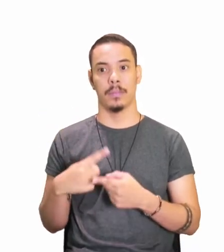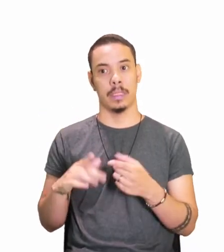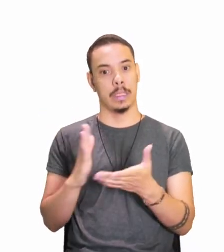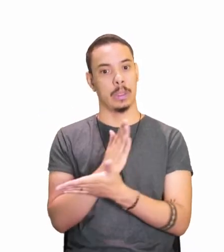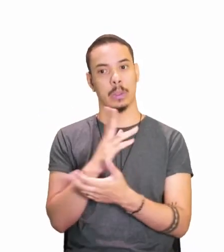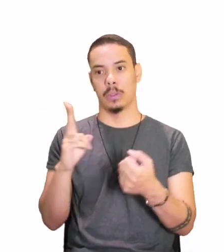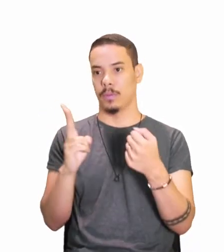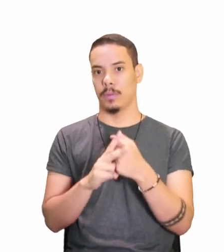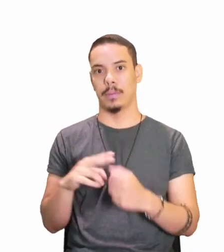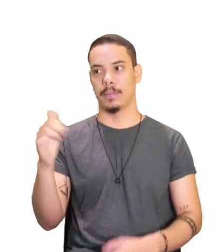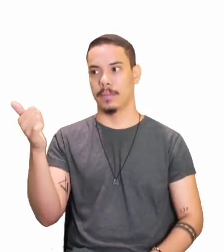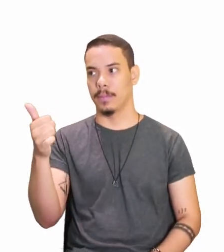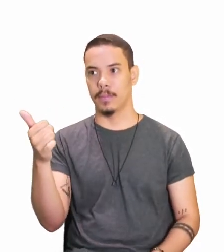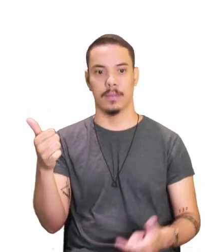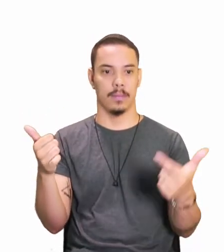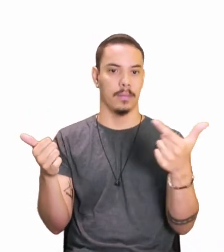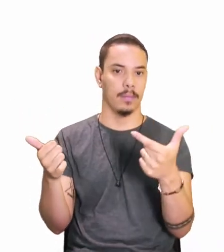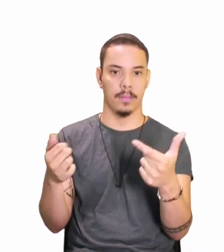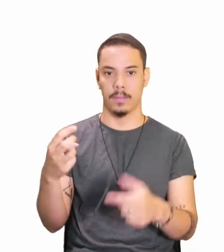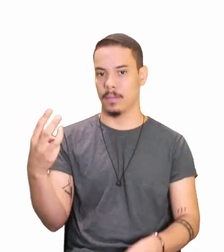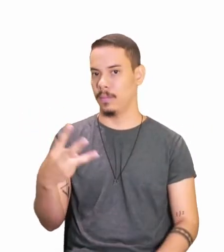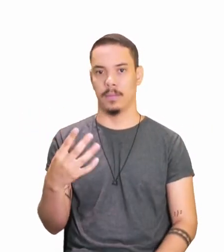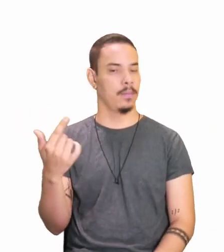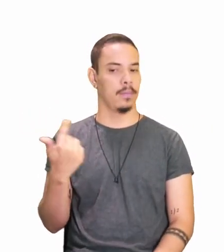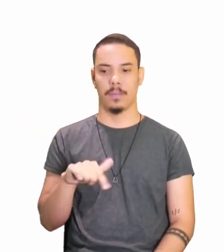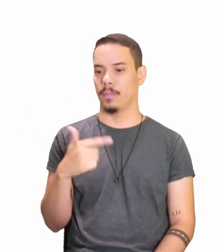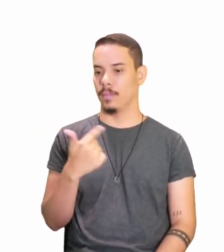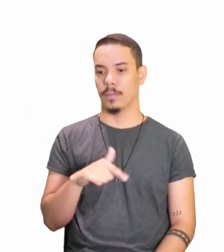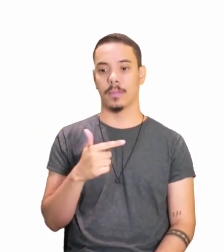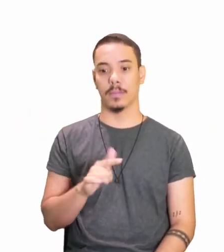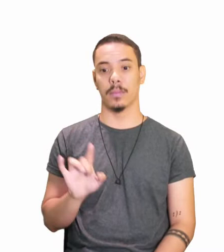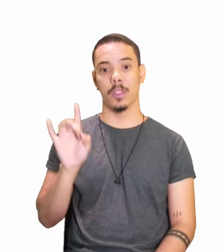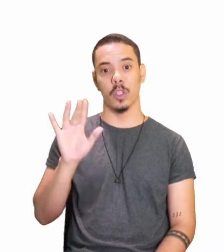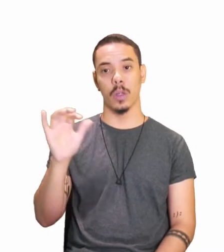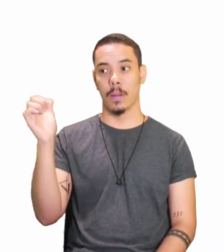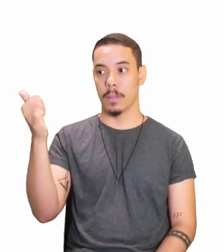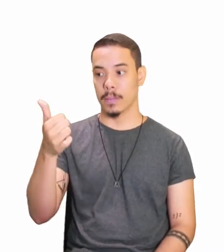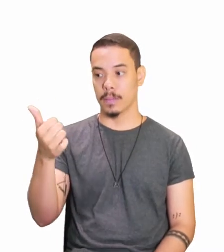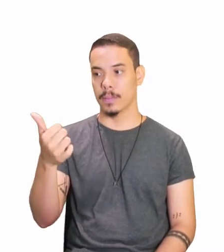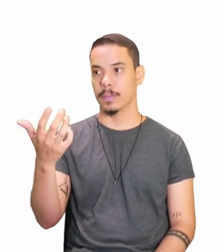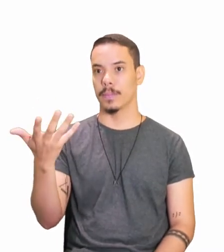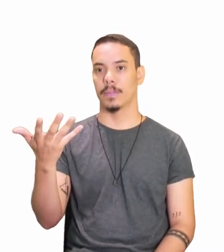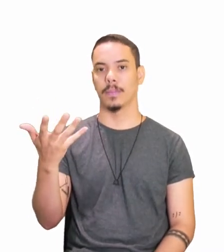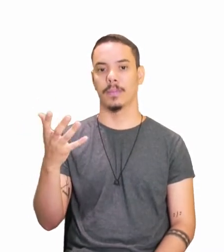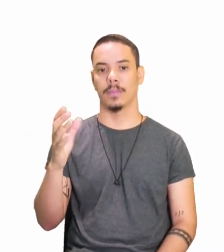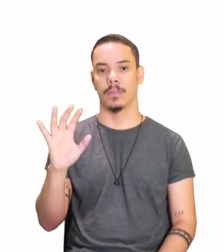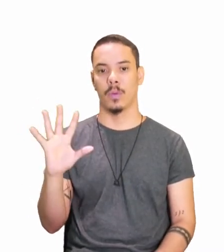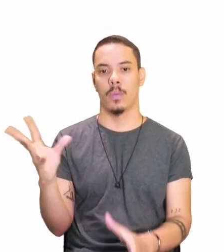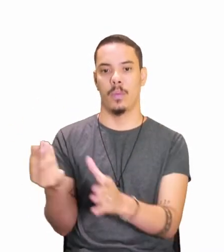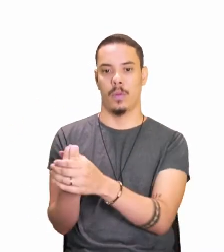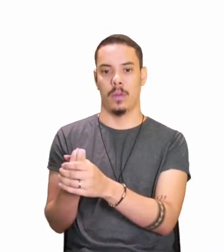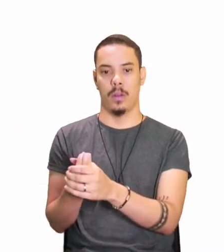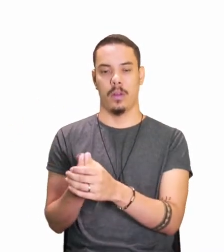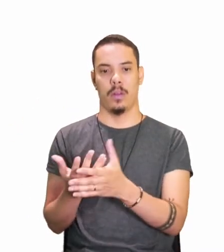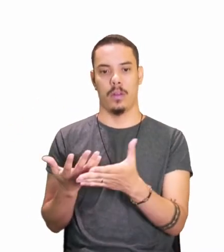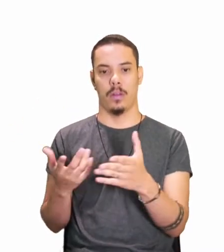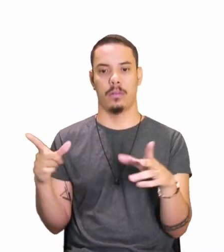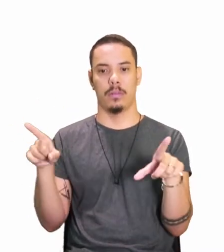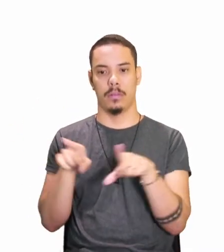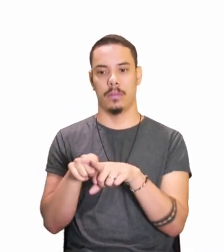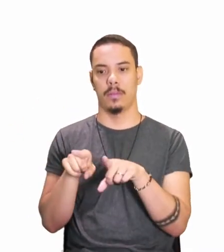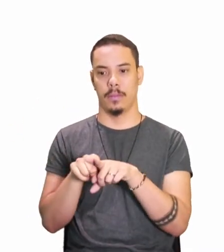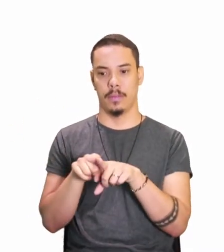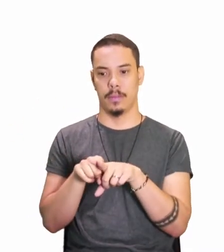não vão ter a primeira pessoa, não vai ter a segunda, não vai ter a terceira, ou só vai ter a primeira do plural, e a primeira do